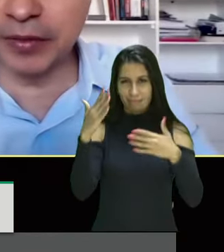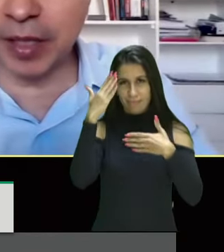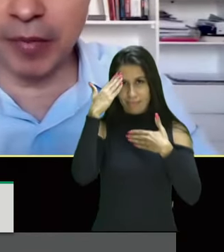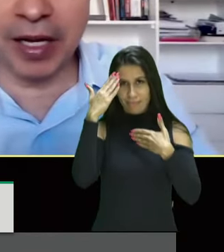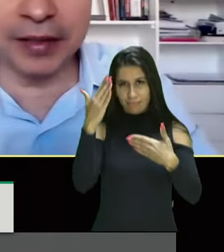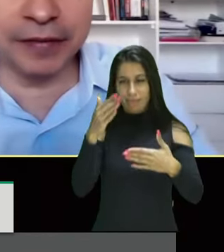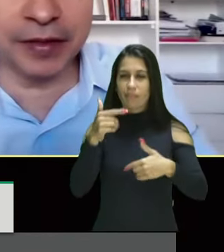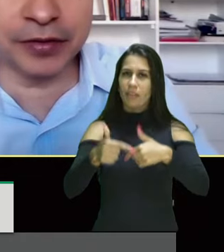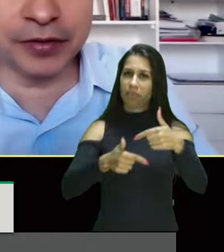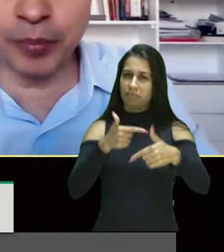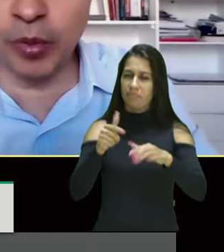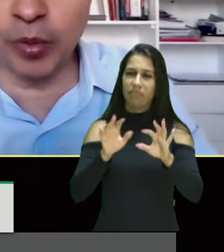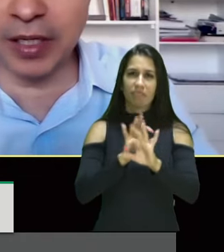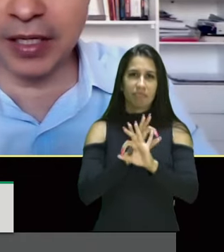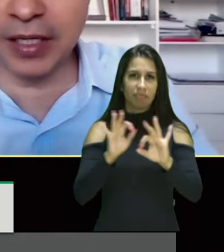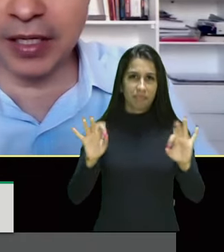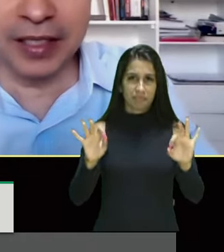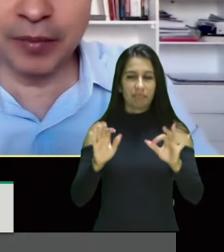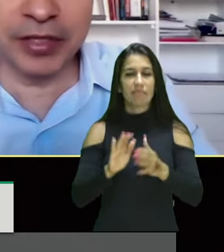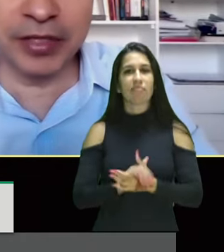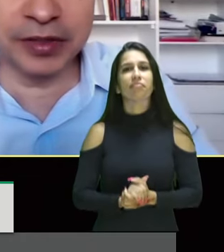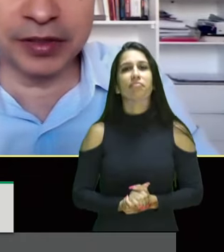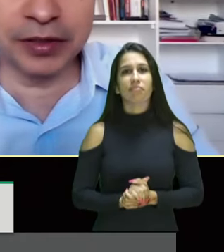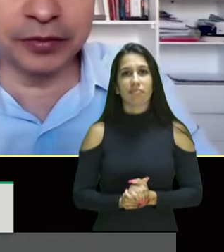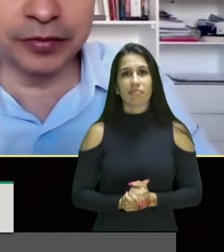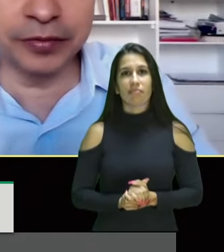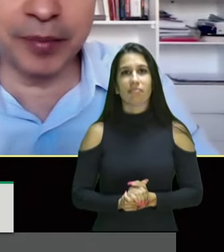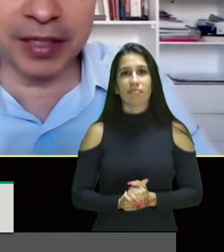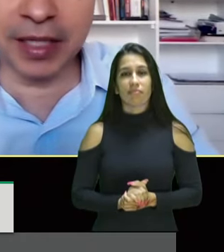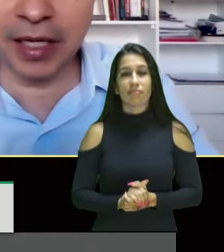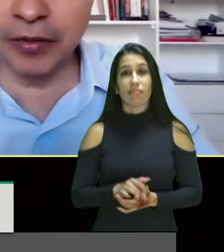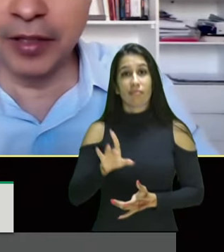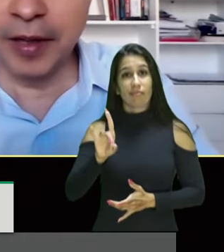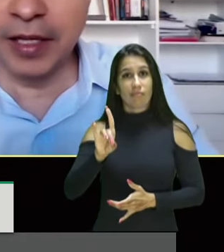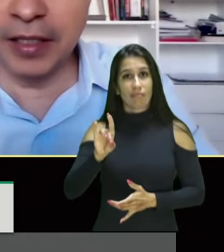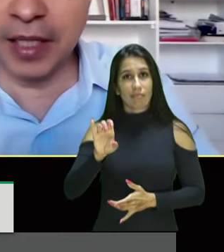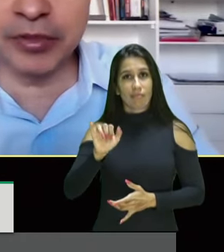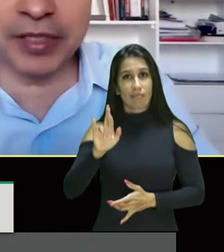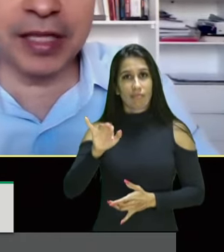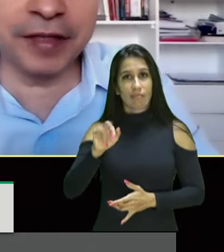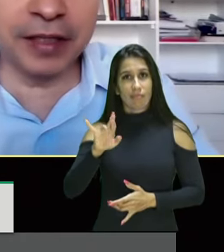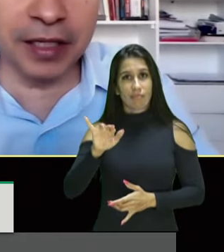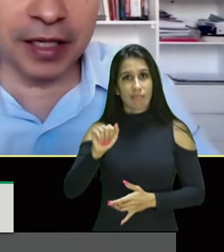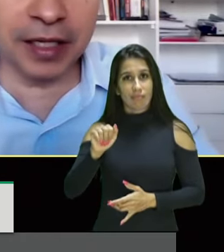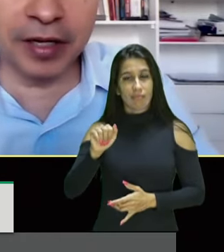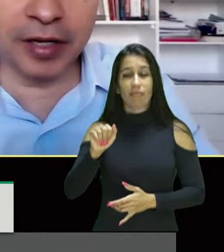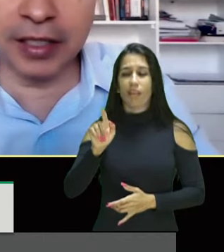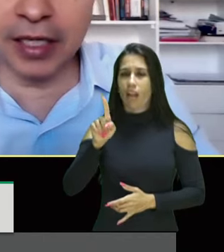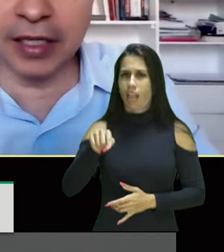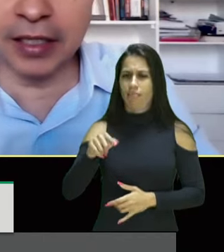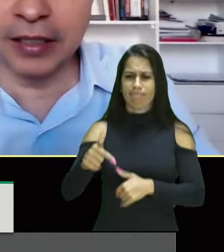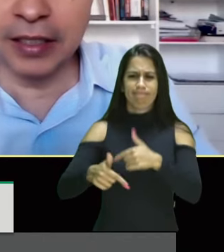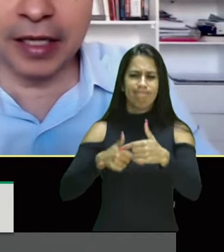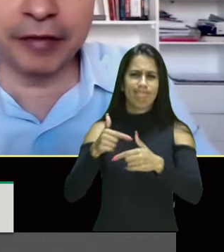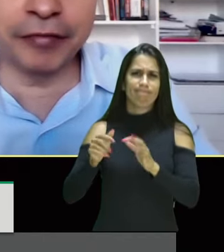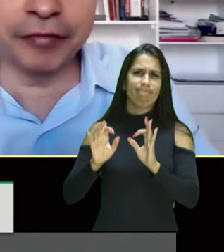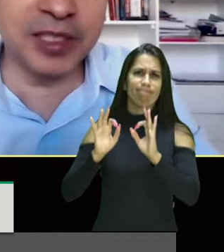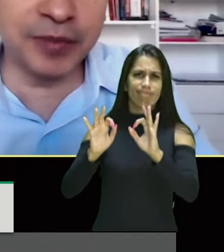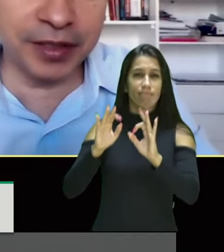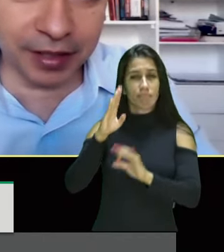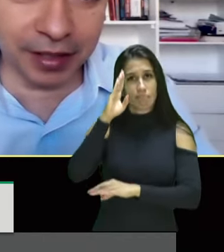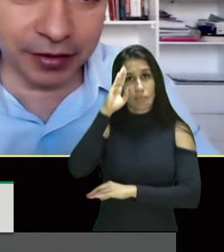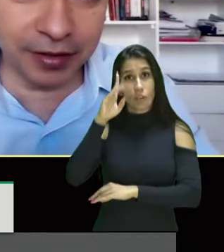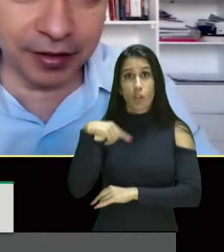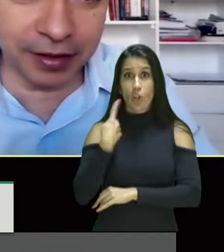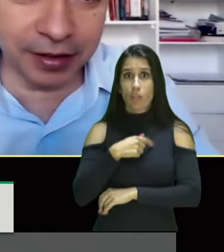parabéns pelo trabalho, a defensoria pública é uma instituição fundamental e temos que defendê-la agora aí na reforma